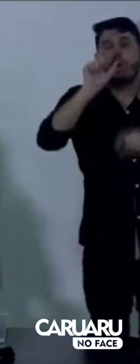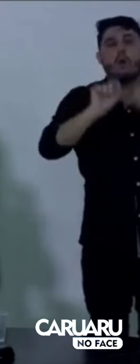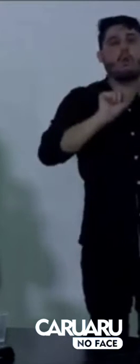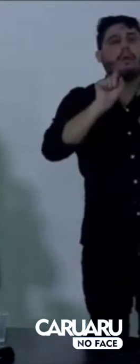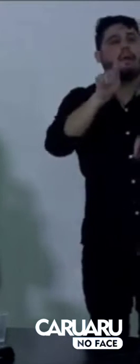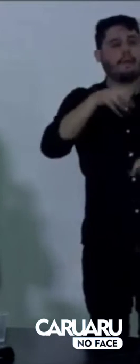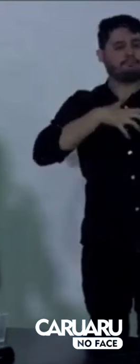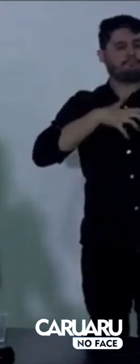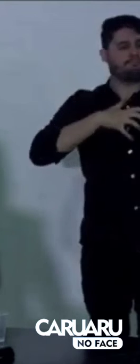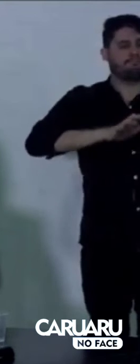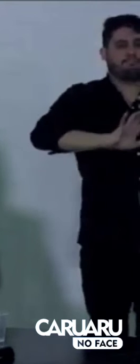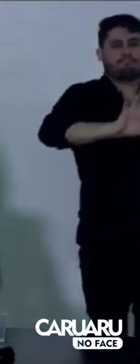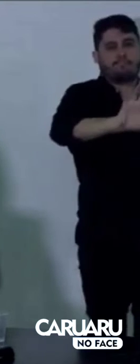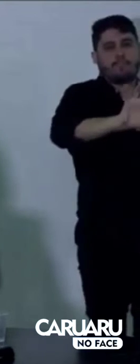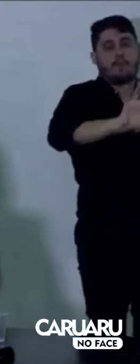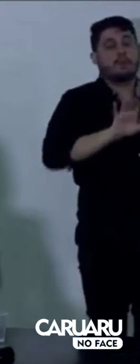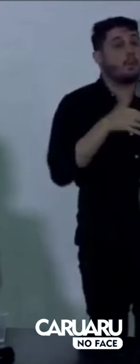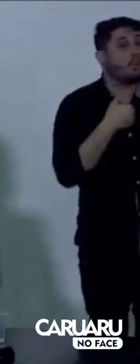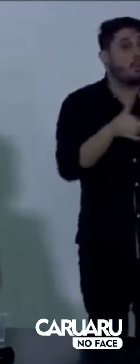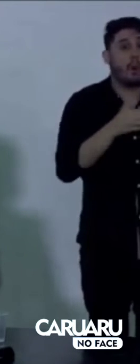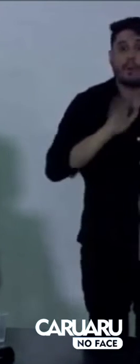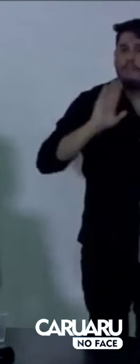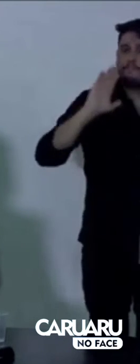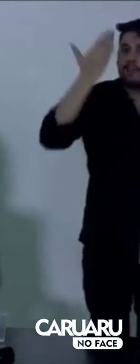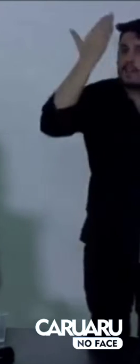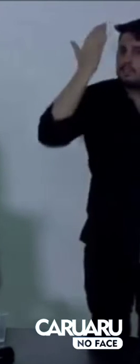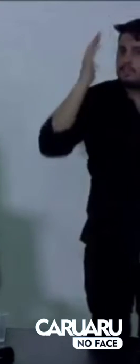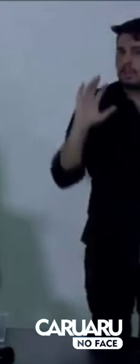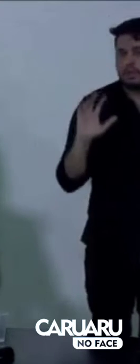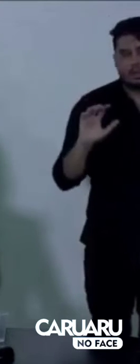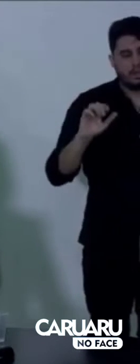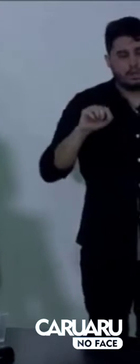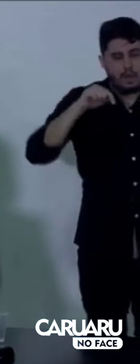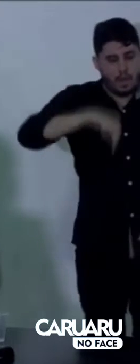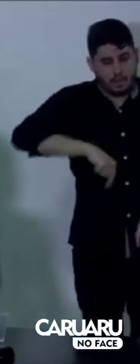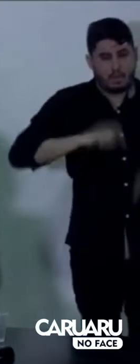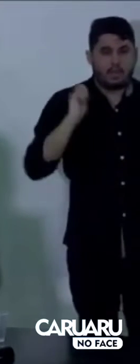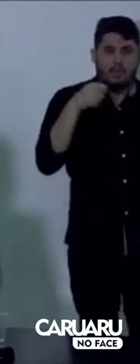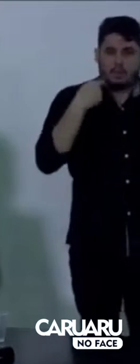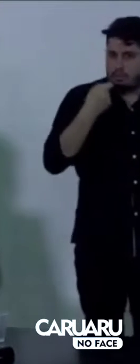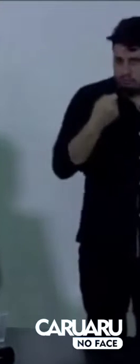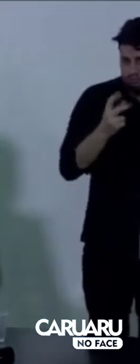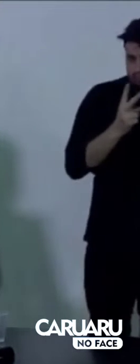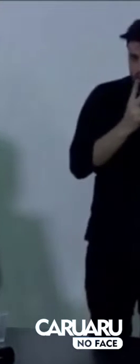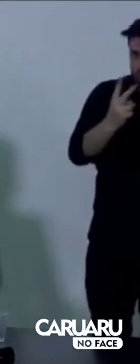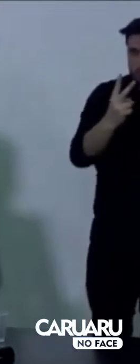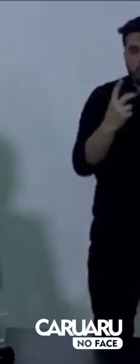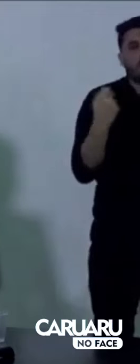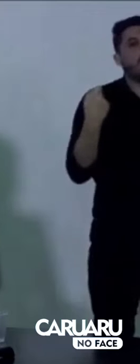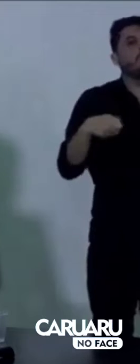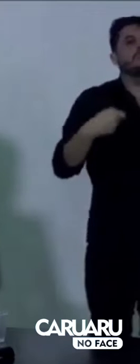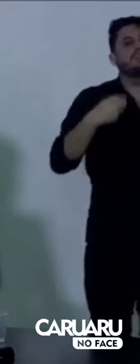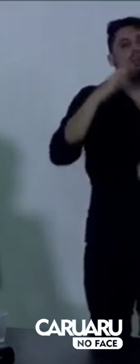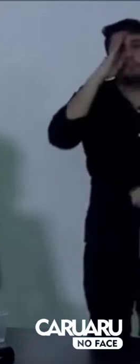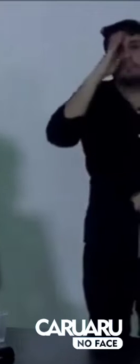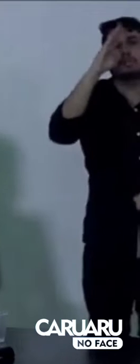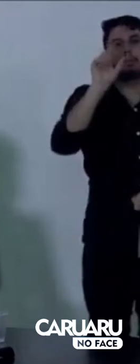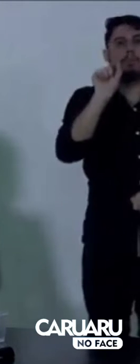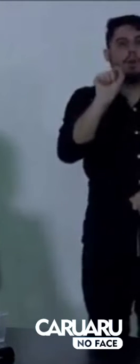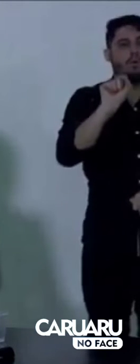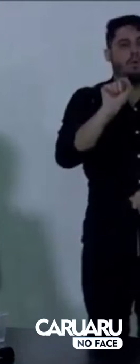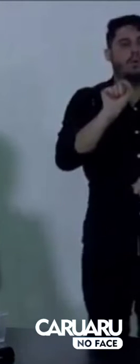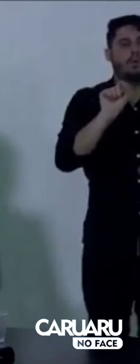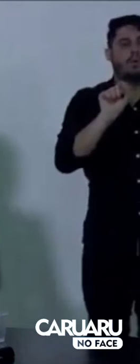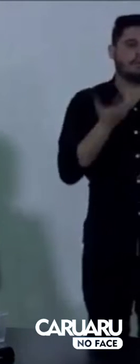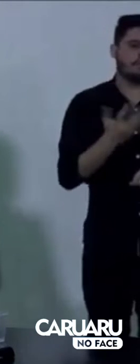Qualquer evento que acontecesse na cidade de Caruaru, ainda que seja em outra modalidade que não presencial, teria como pano de